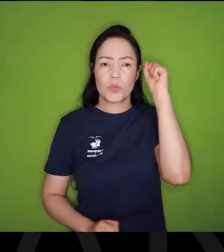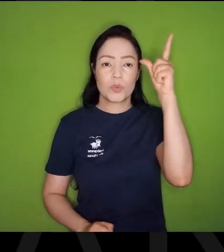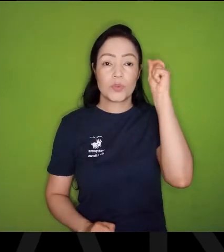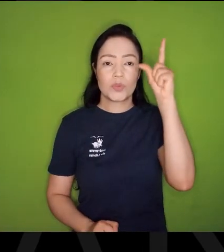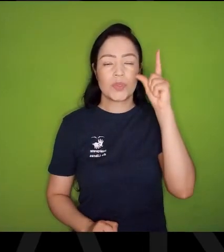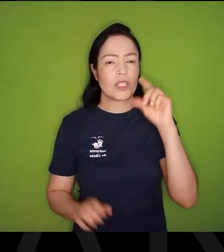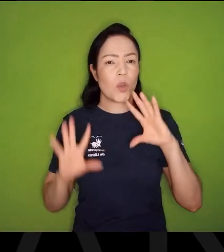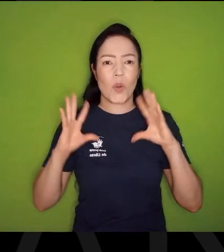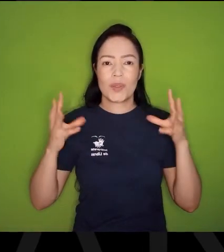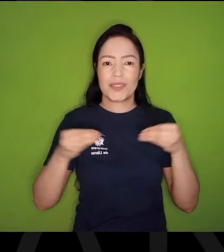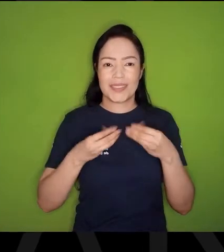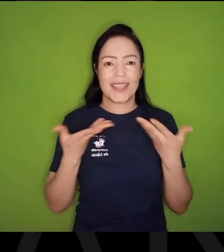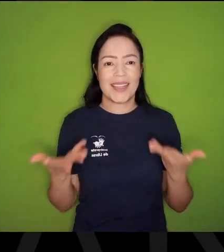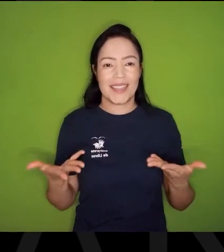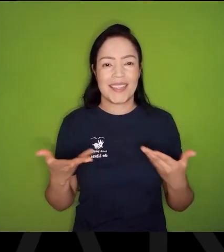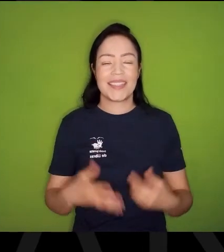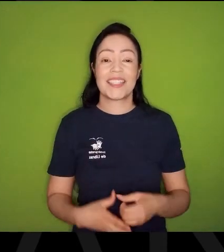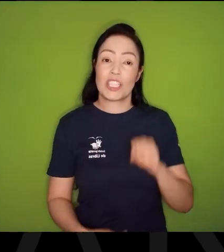E Mercedes Sousa,